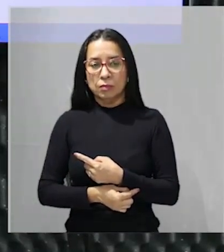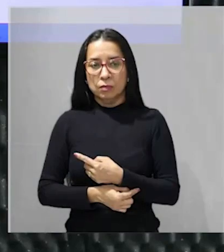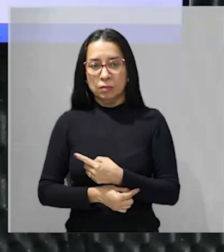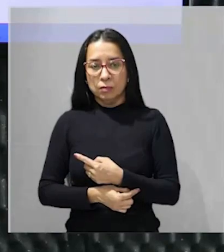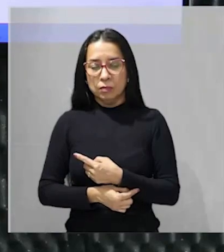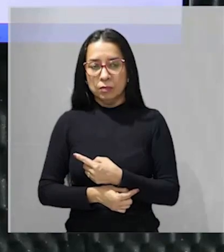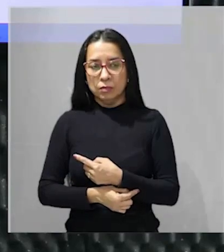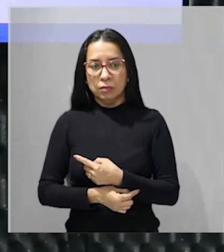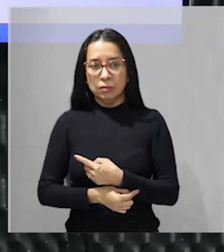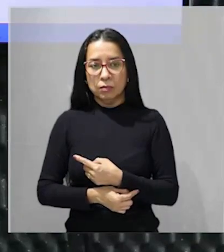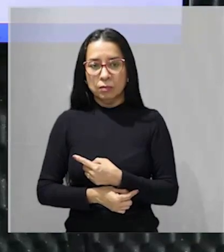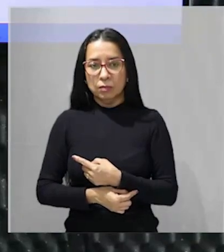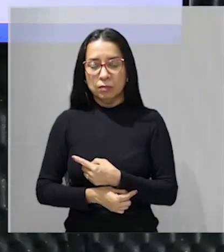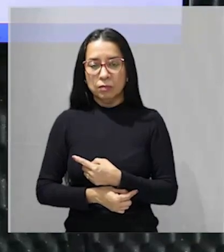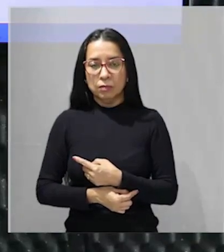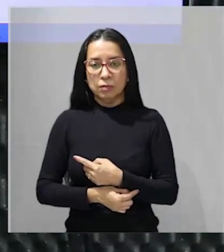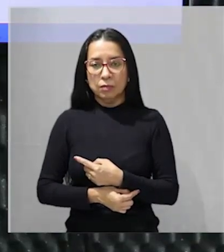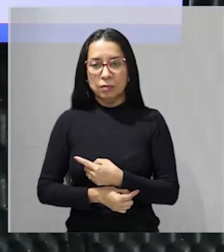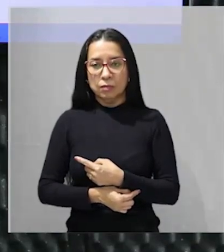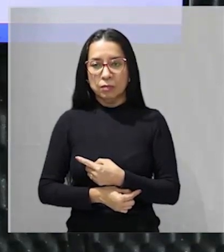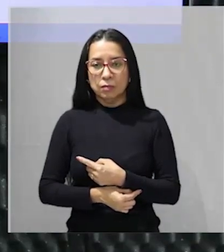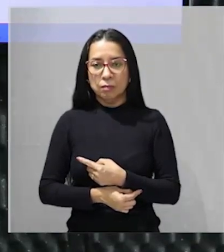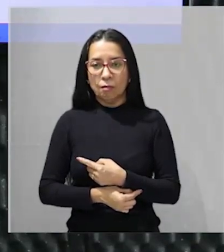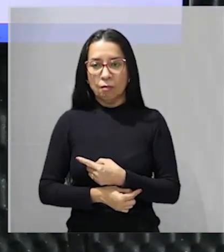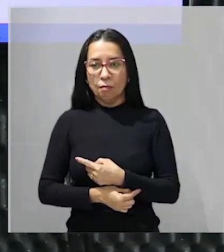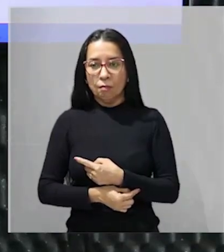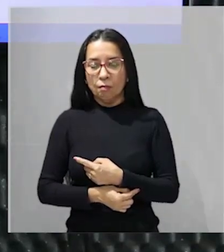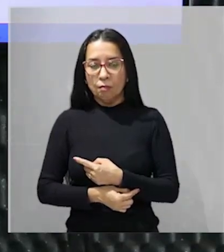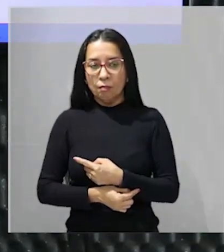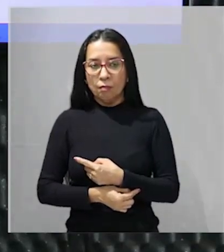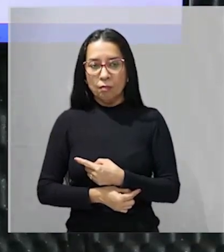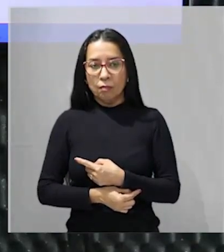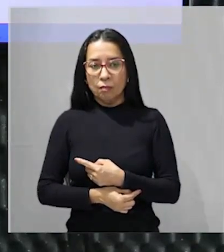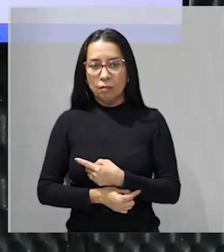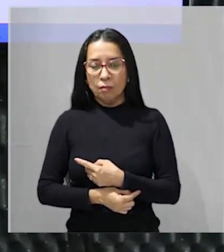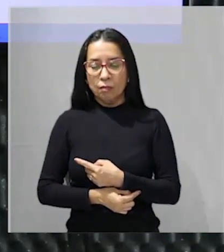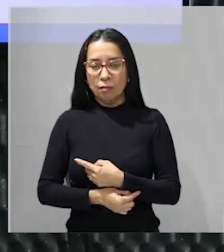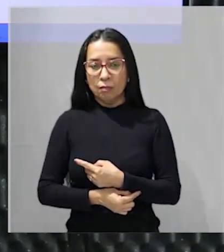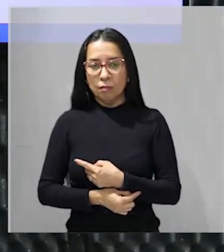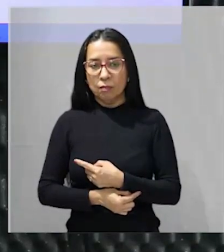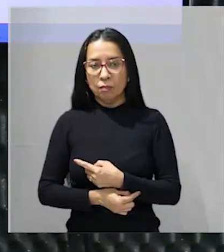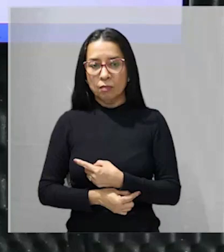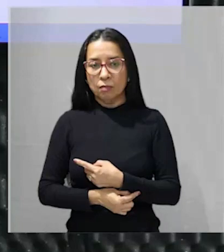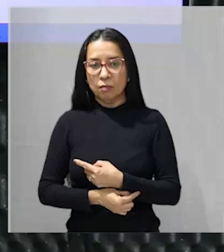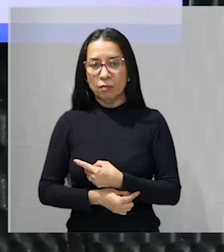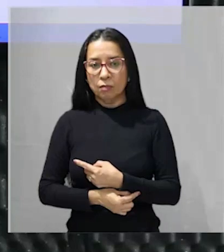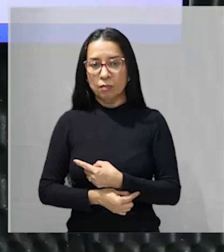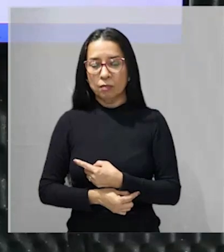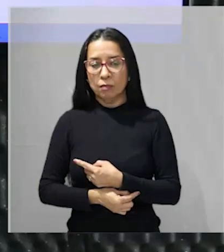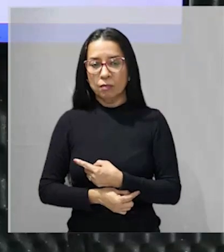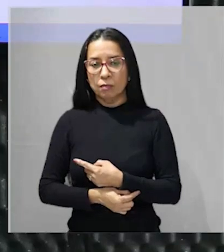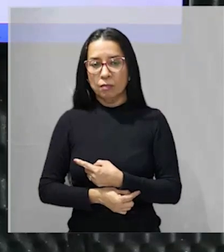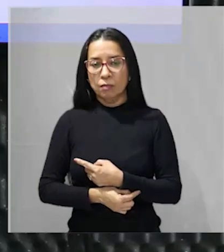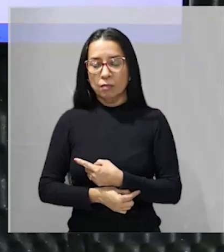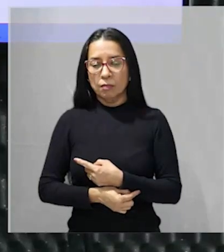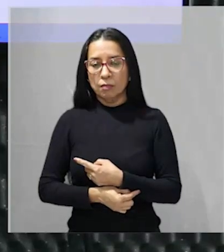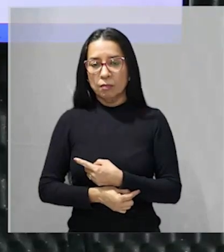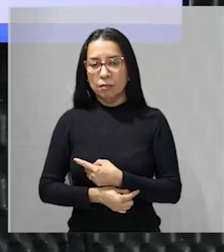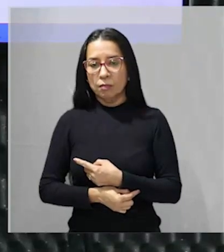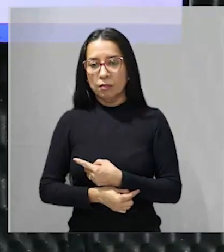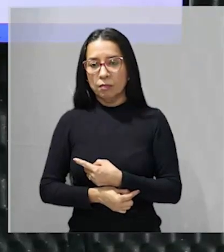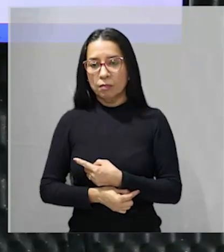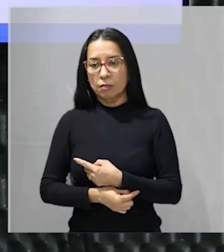escravagistas do sul deixaram a União e formaram a sua confederação independente nos anos de 61 a